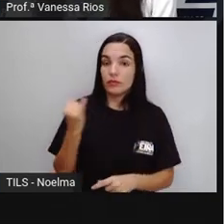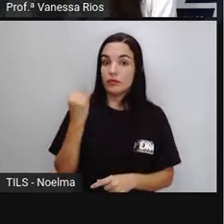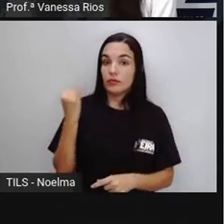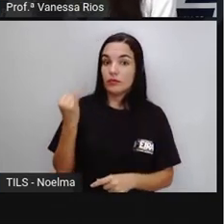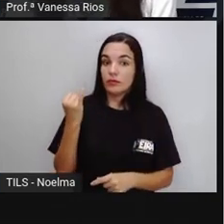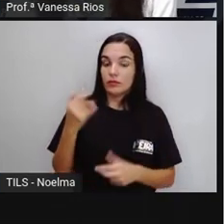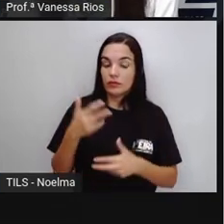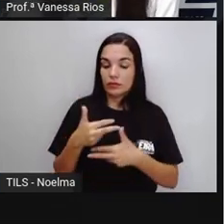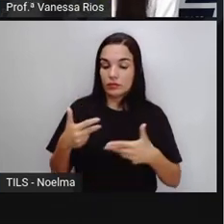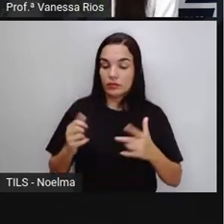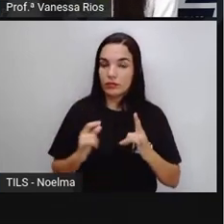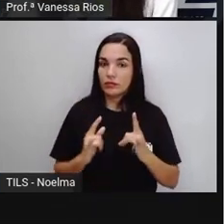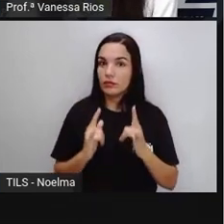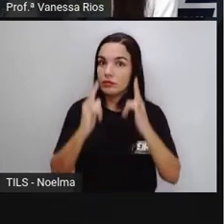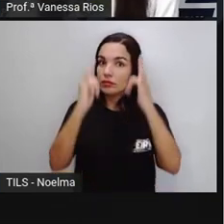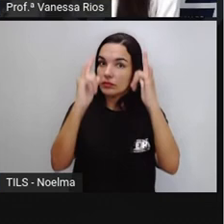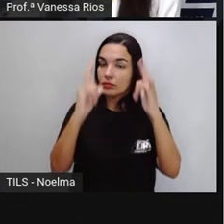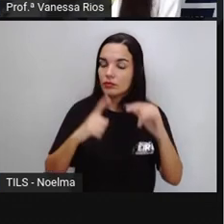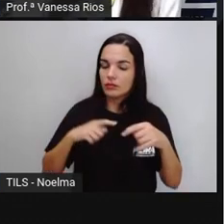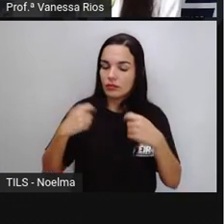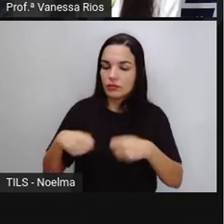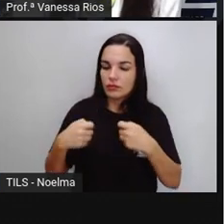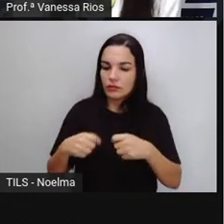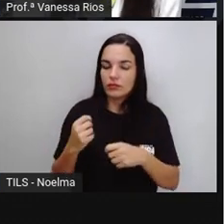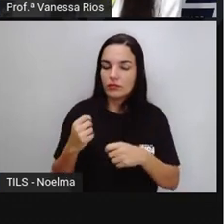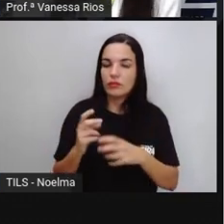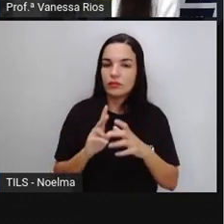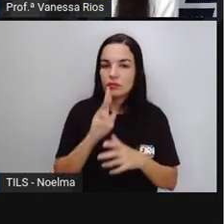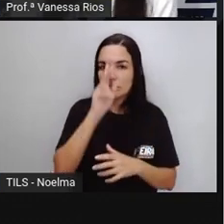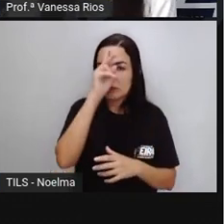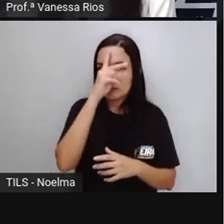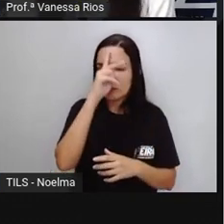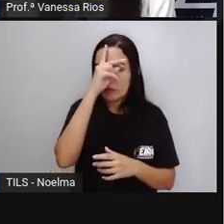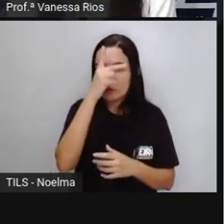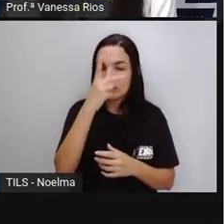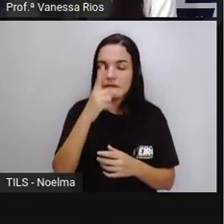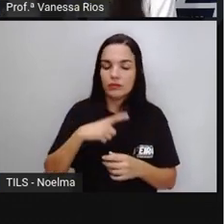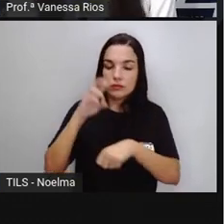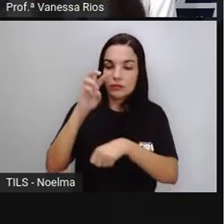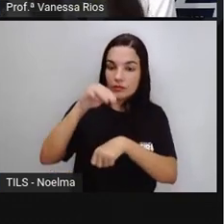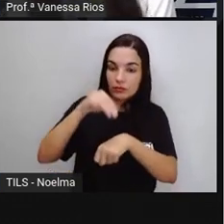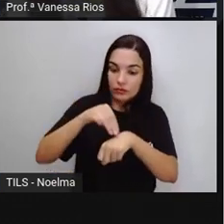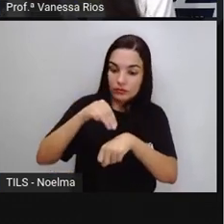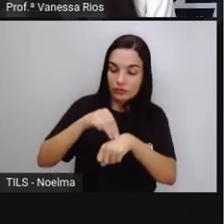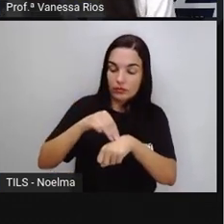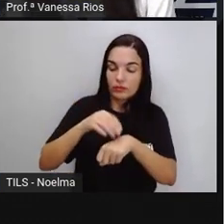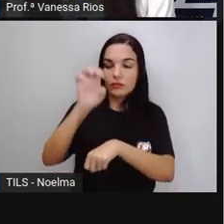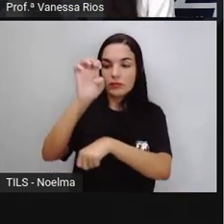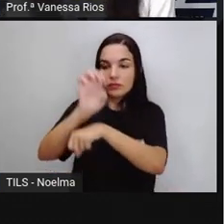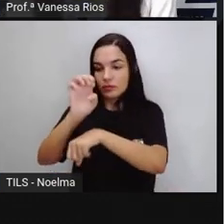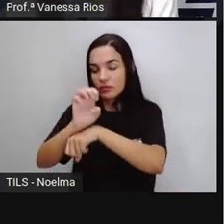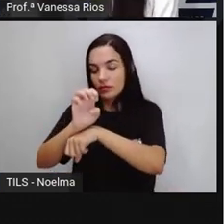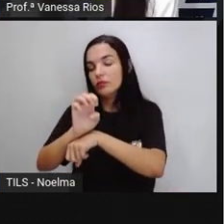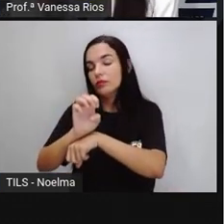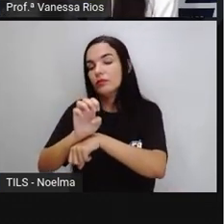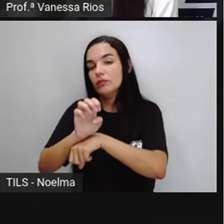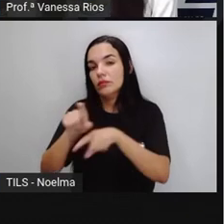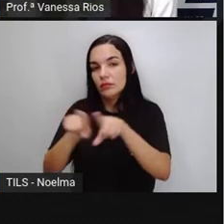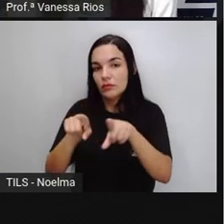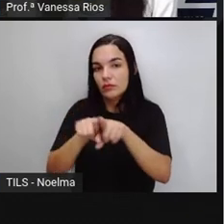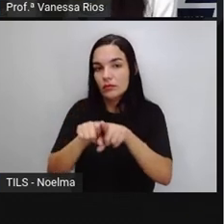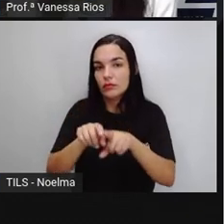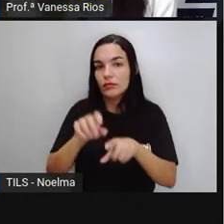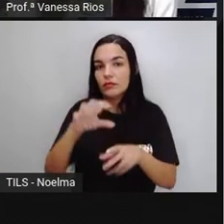dentro da história da sociedade a nível municipal, a nível estadual, às vezes a nível